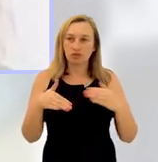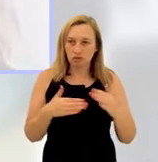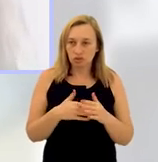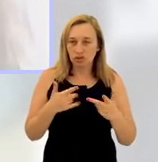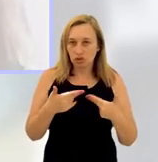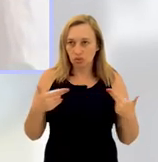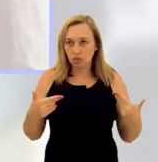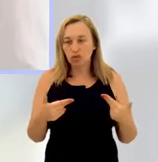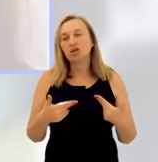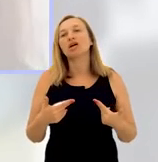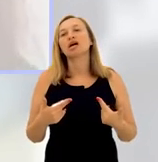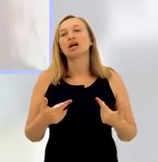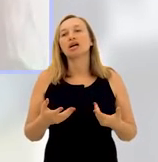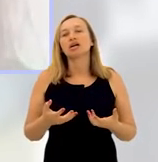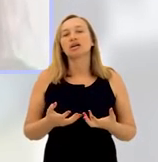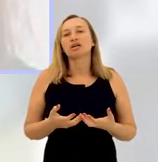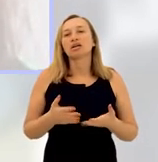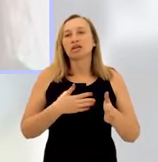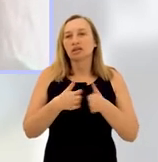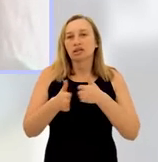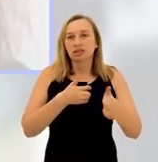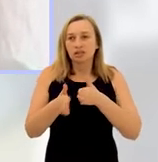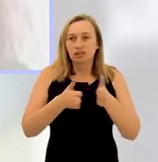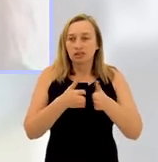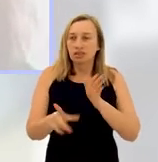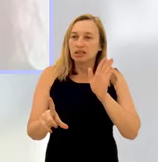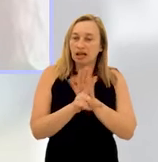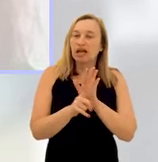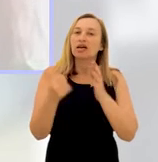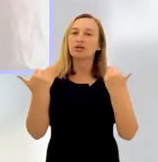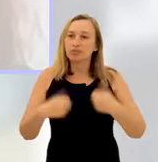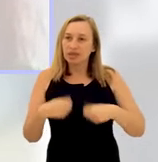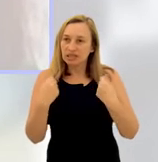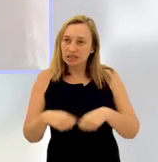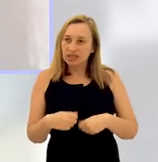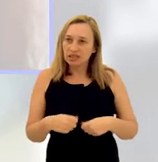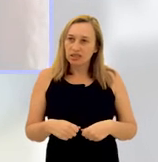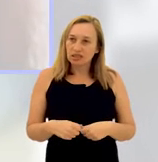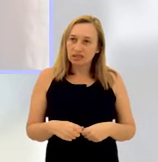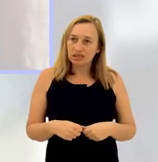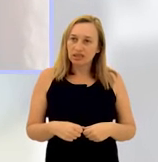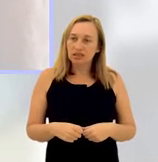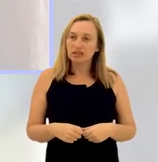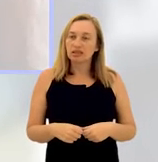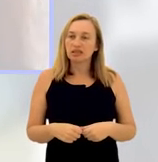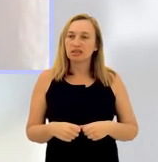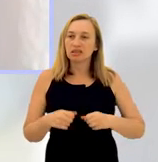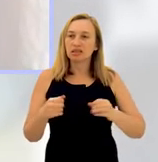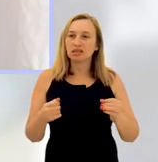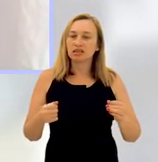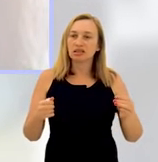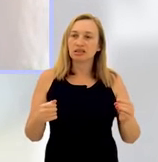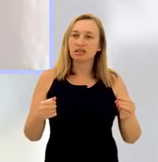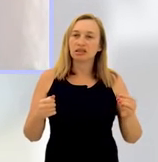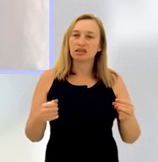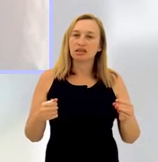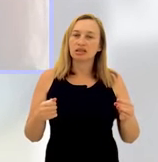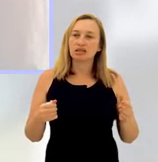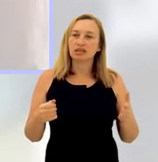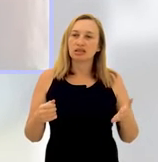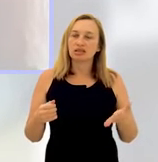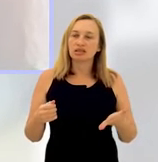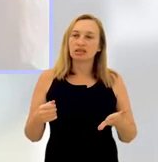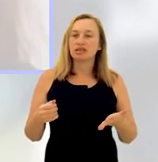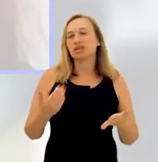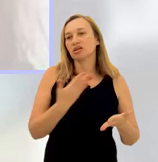as questões. E ela tateando, ela tendo acesso a essa lei que precisa ser regulamentada pelo governador, o governador